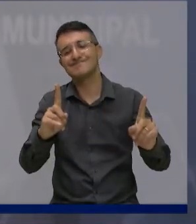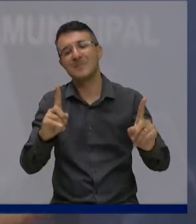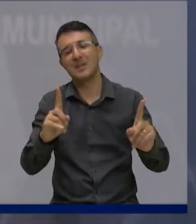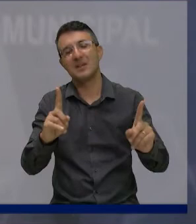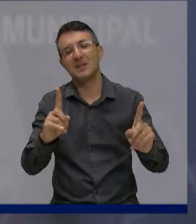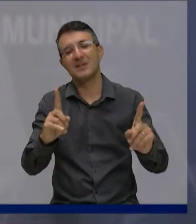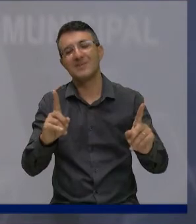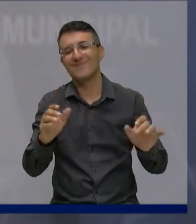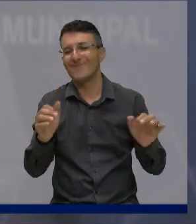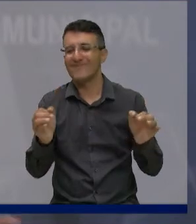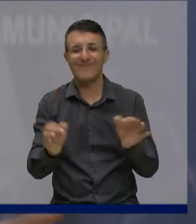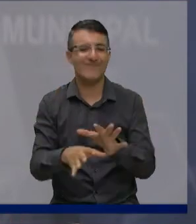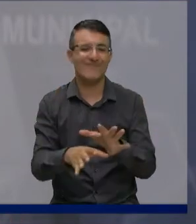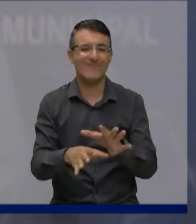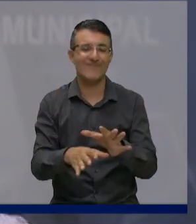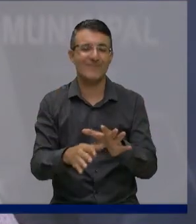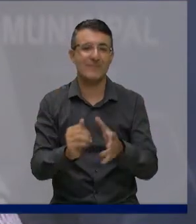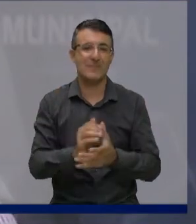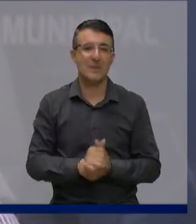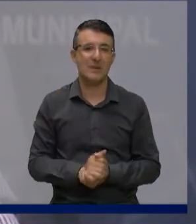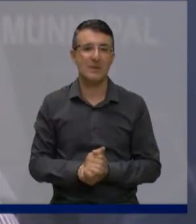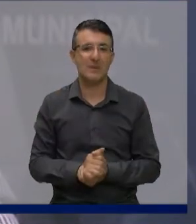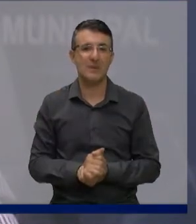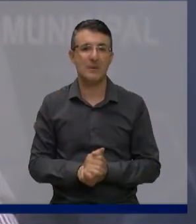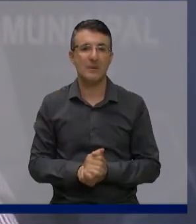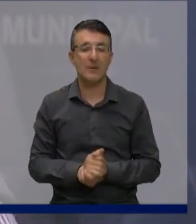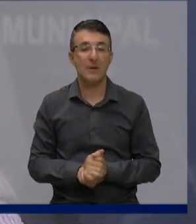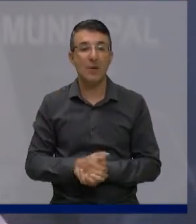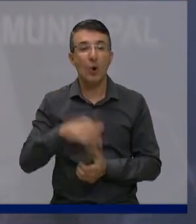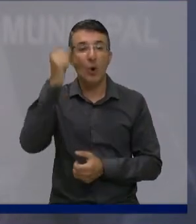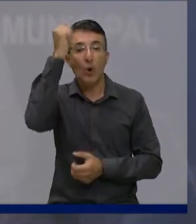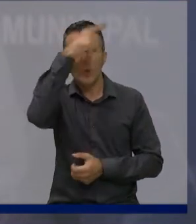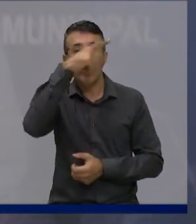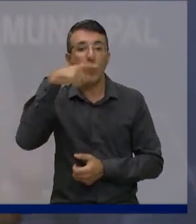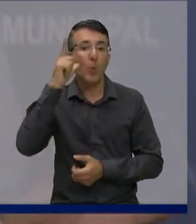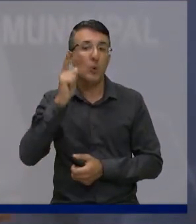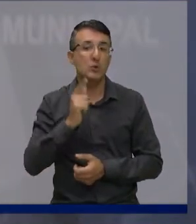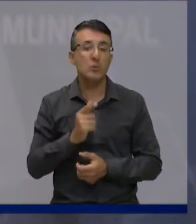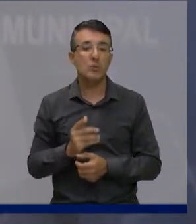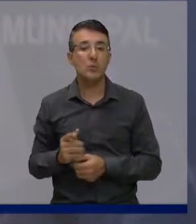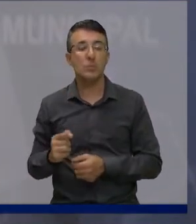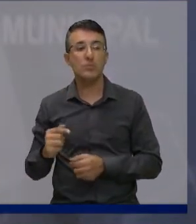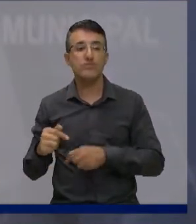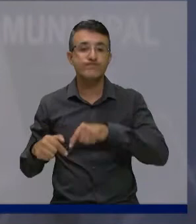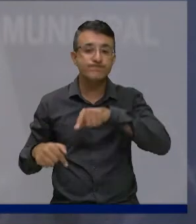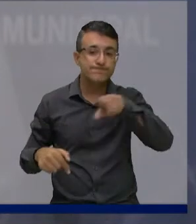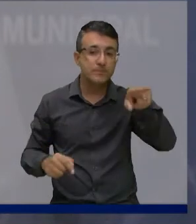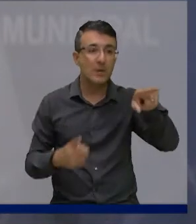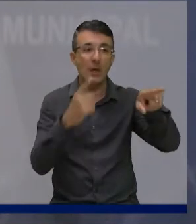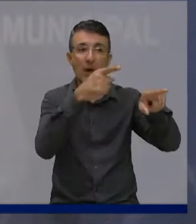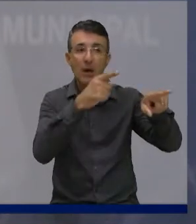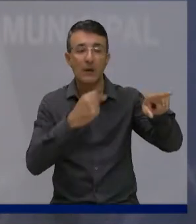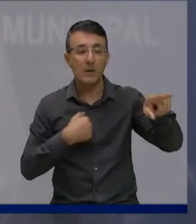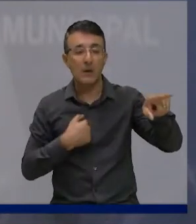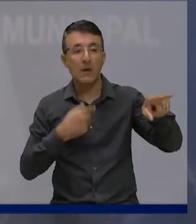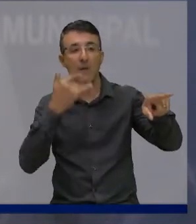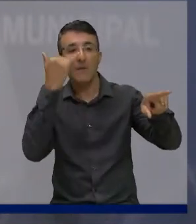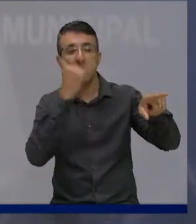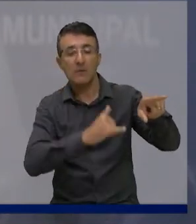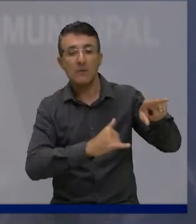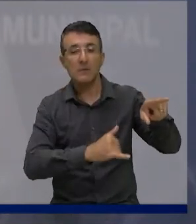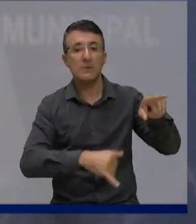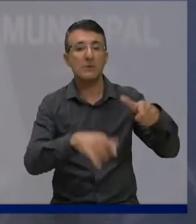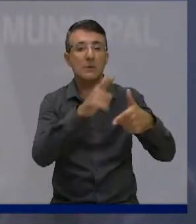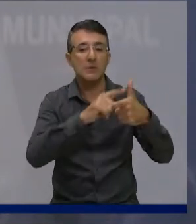E o prefeito Feliz Ramut esteve lá ontem falando de todo esse processo que havia então se concluído